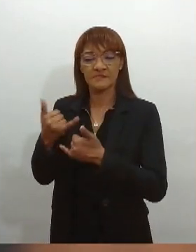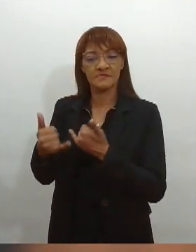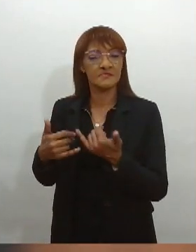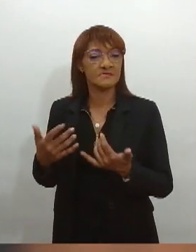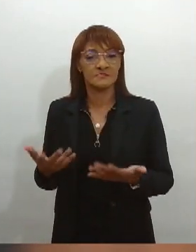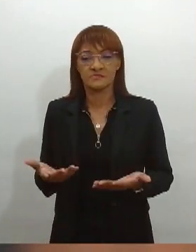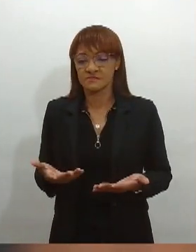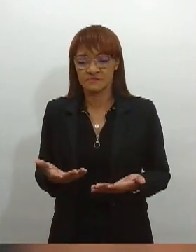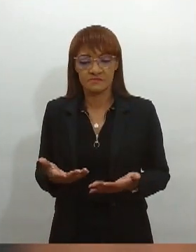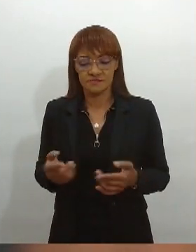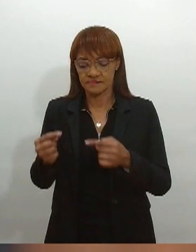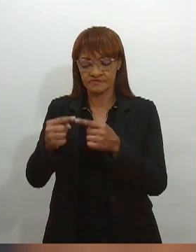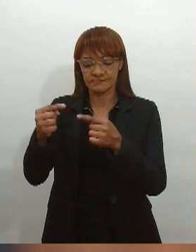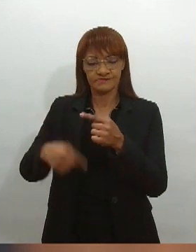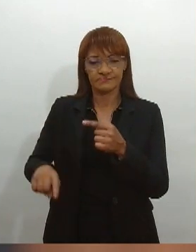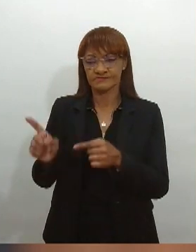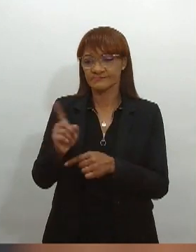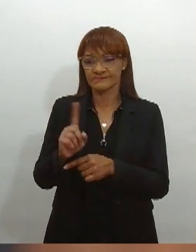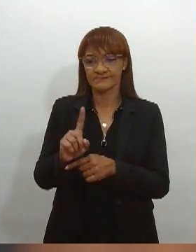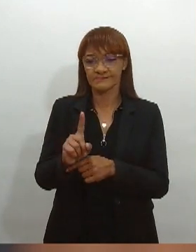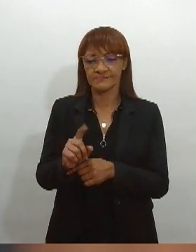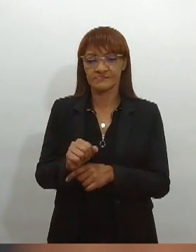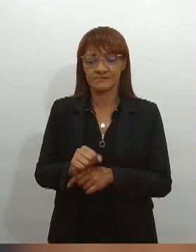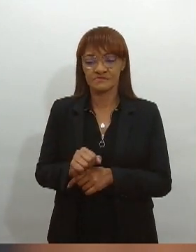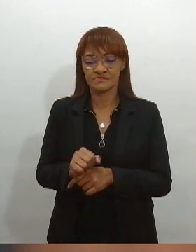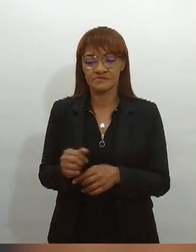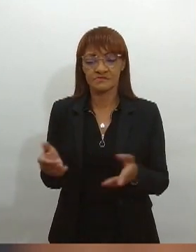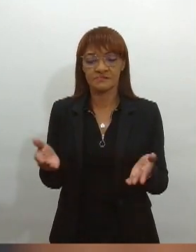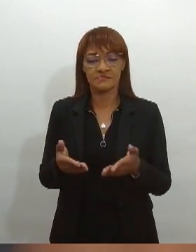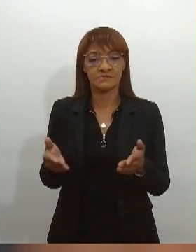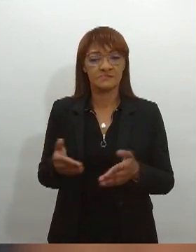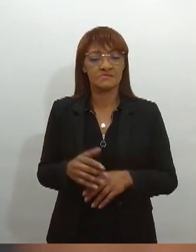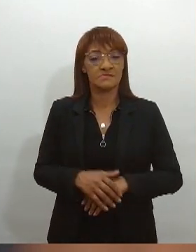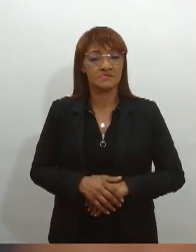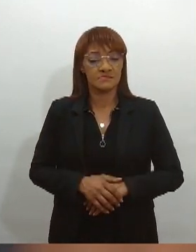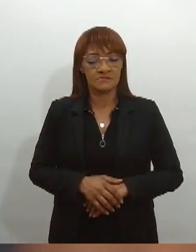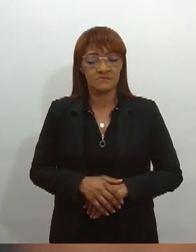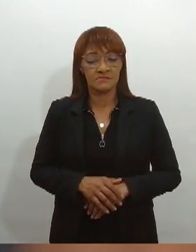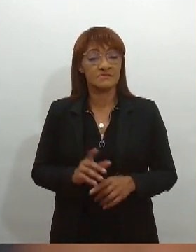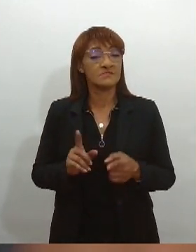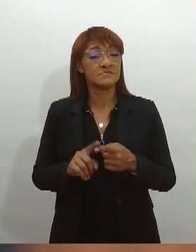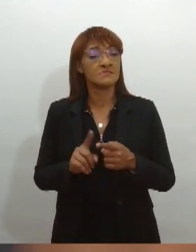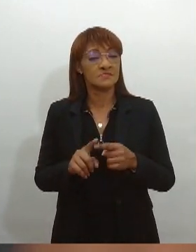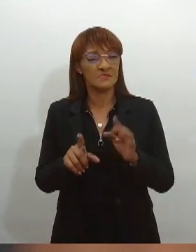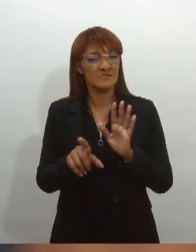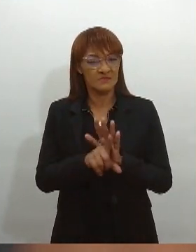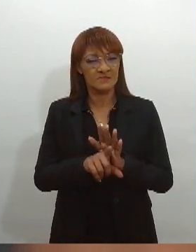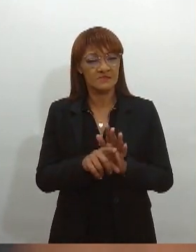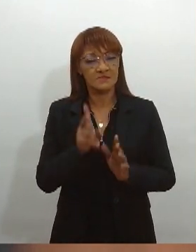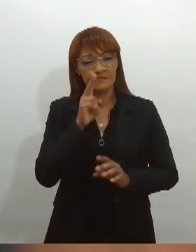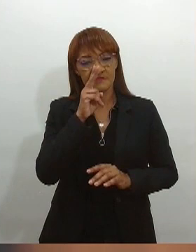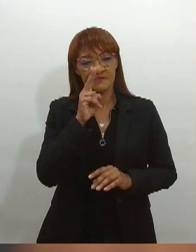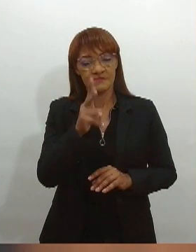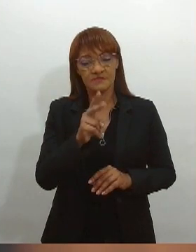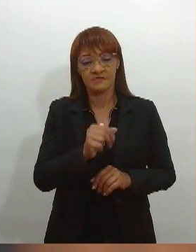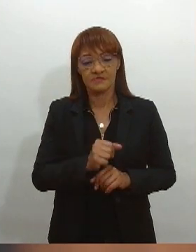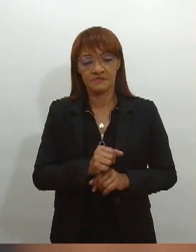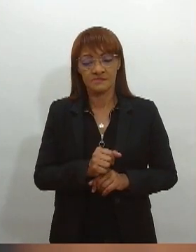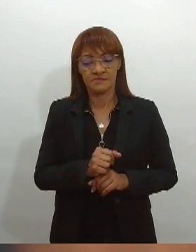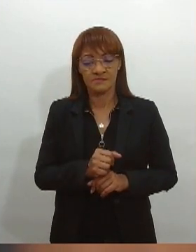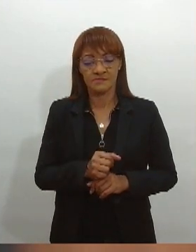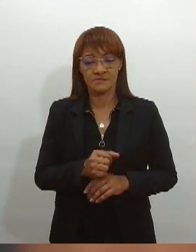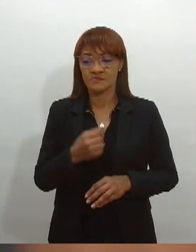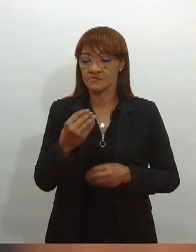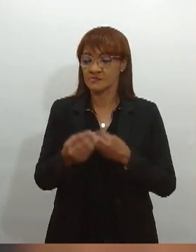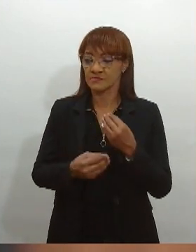cabem mais nos dias de hoje. Então, nós temos aí uma legislação farta para enfrentar as questões relacionadas a